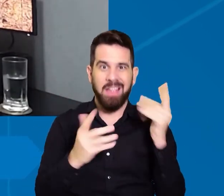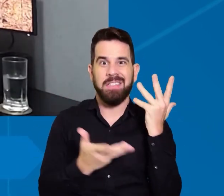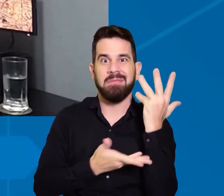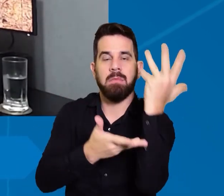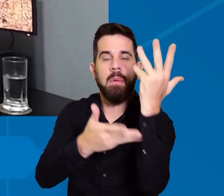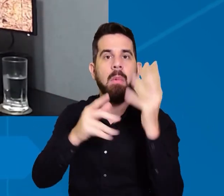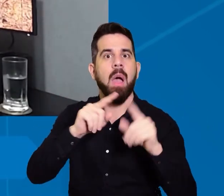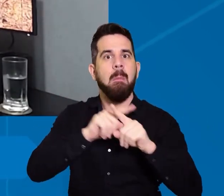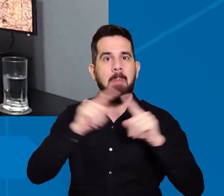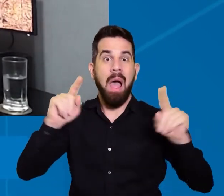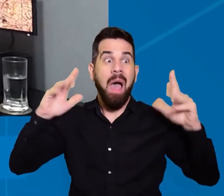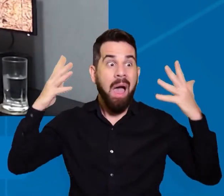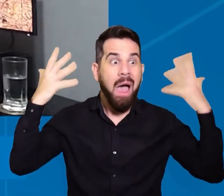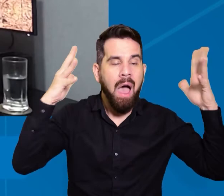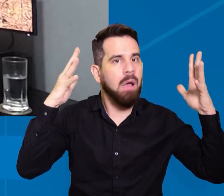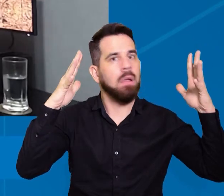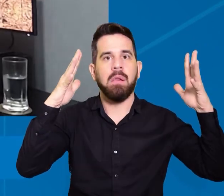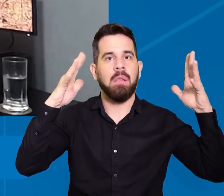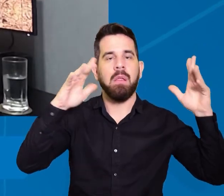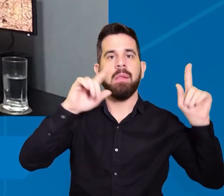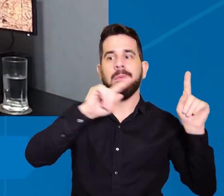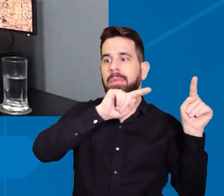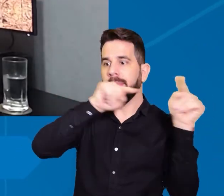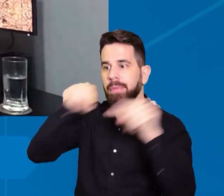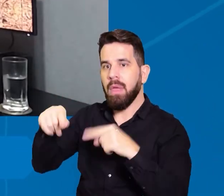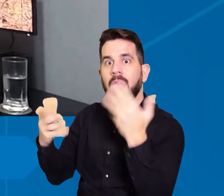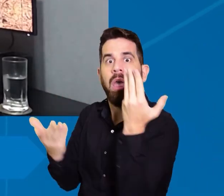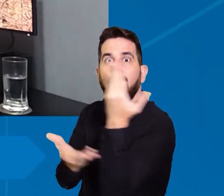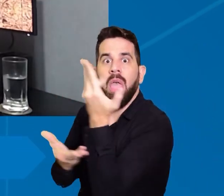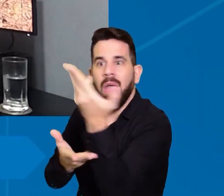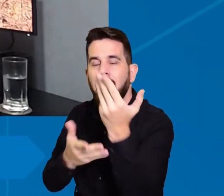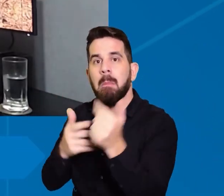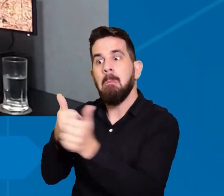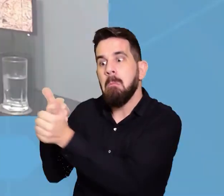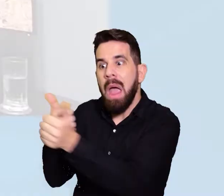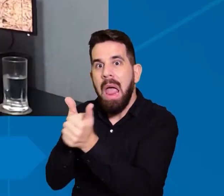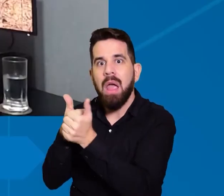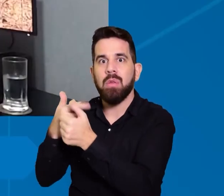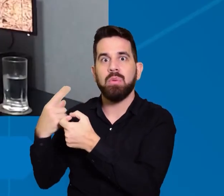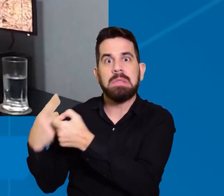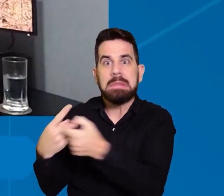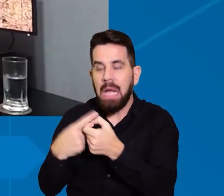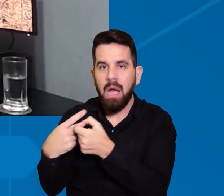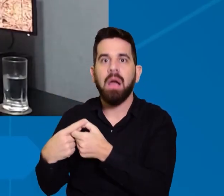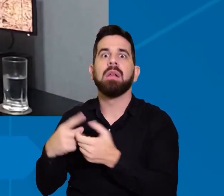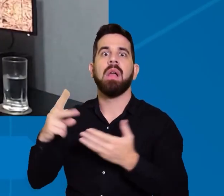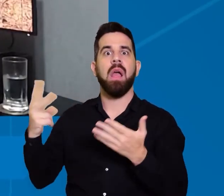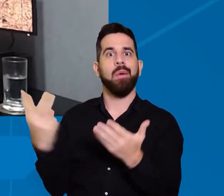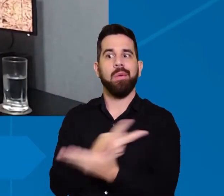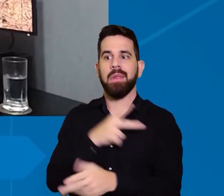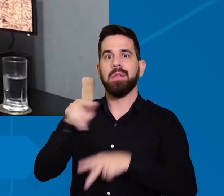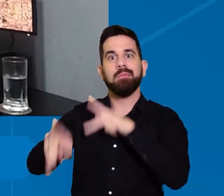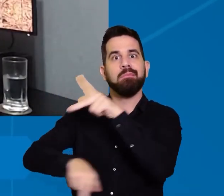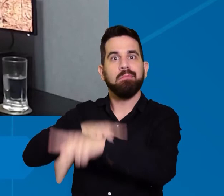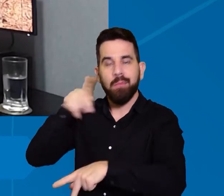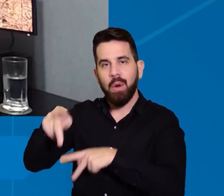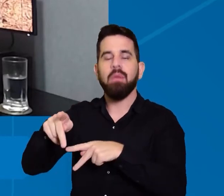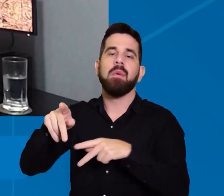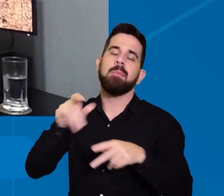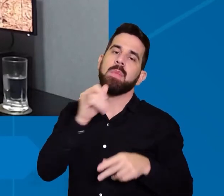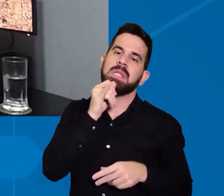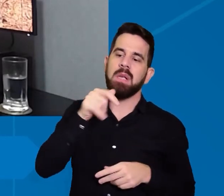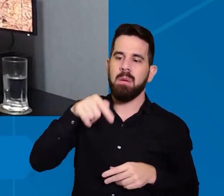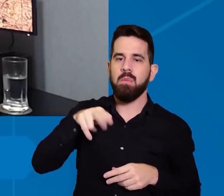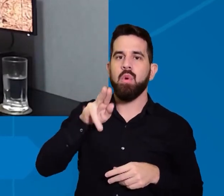Cerrado porque esse desmatamento está migrando para áreas bem vulneráveis temos o impacto a populações tradicionais quilombolas